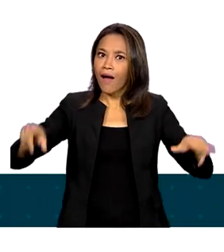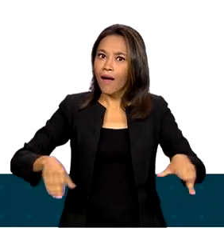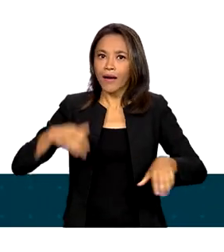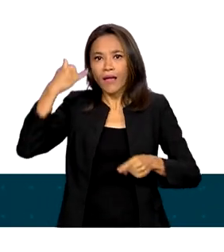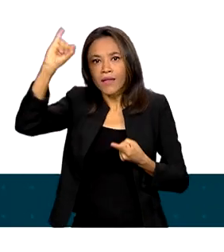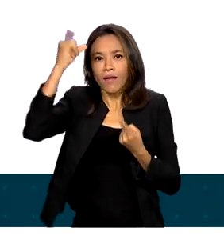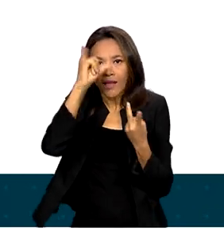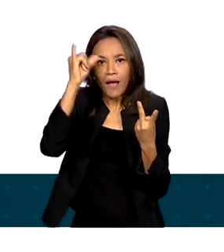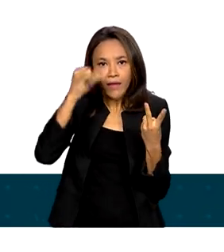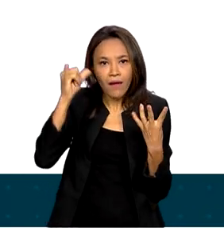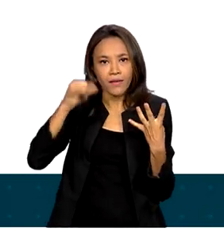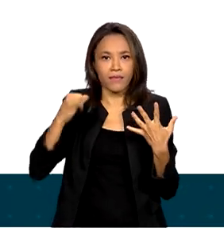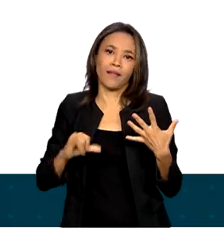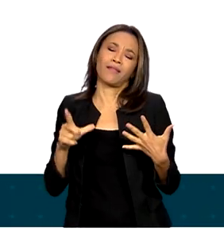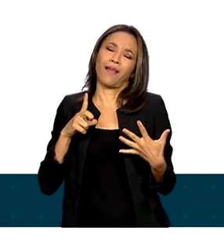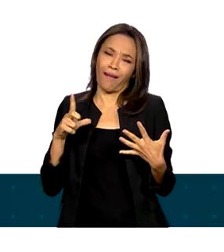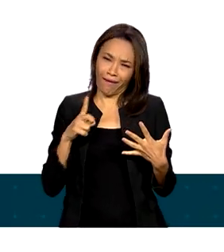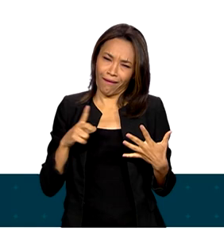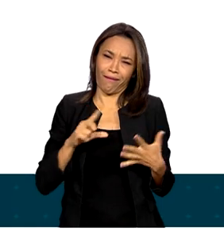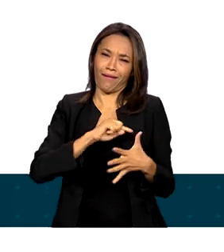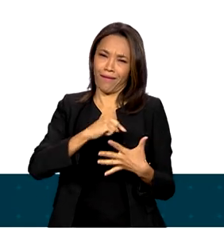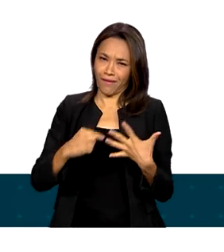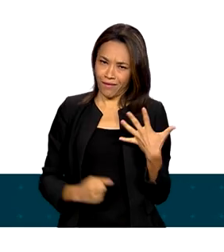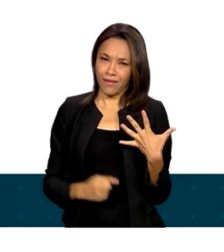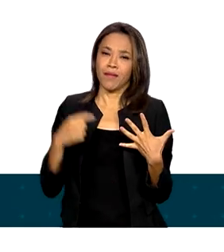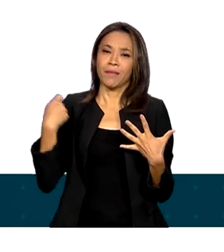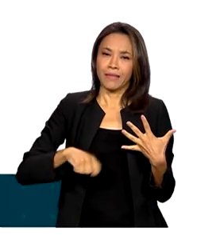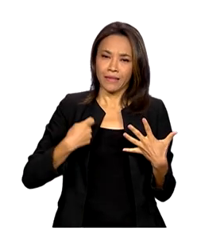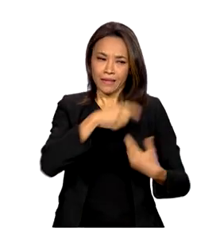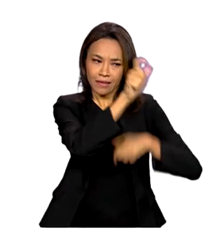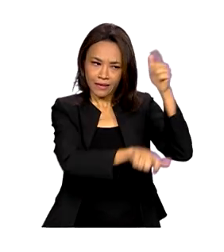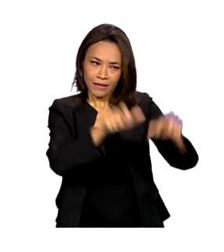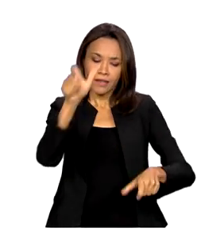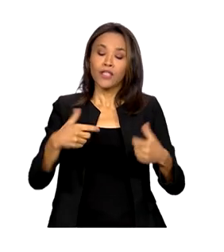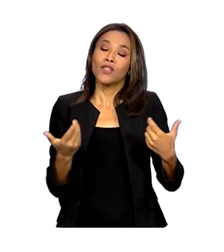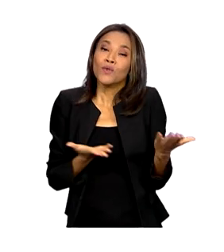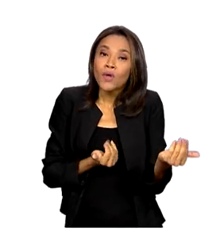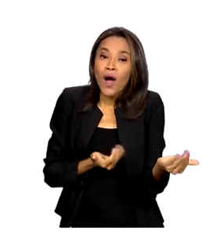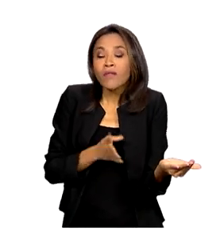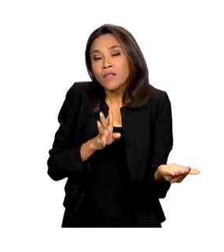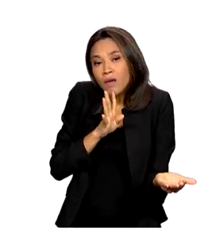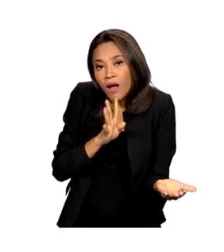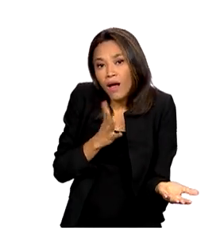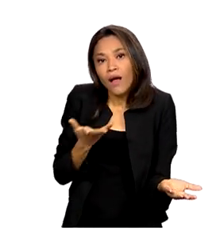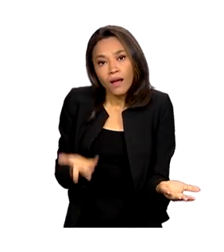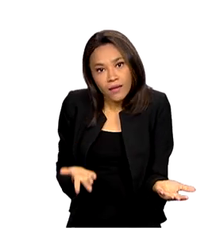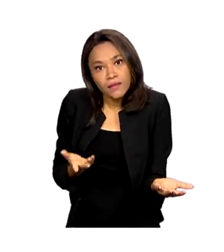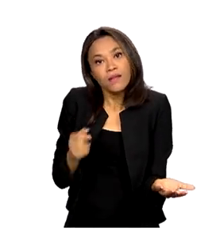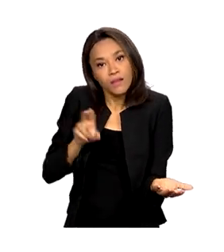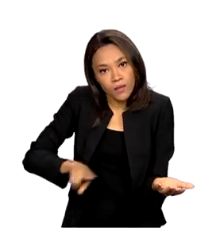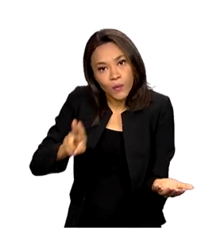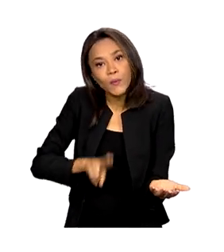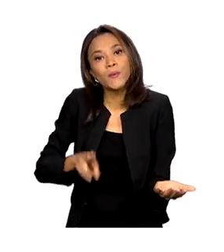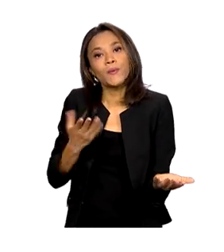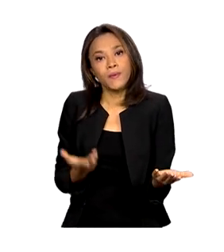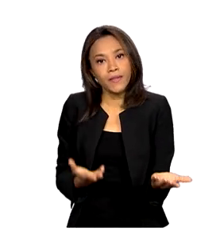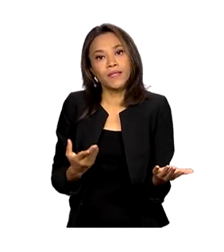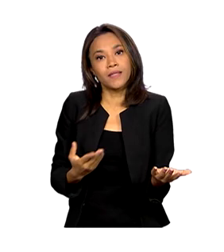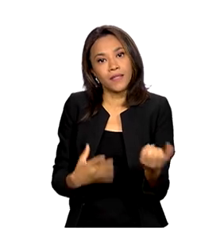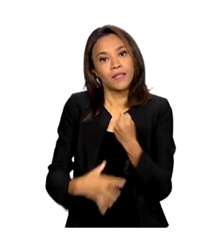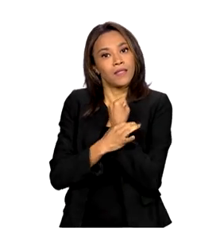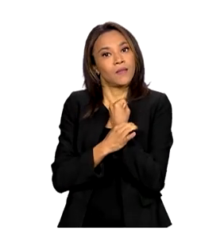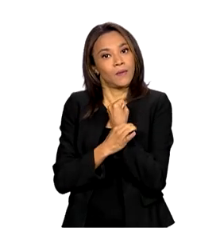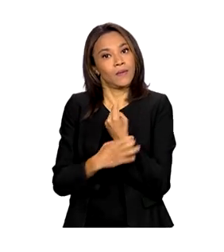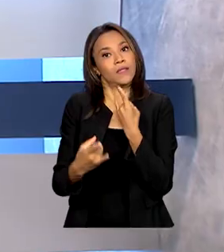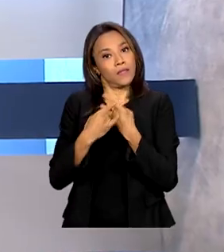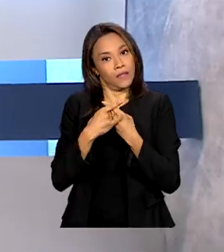formas de prevenção. Então, é preciso que a nossa população jovem conheça e faça uso dessas medidas de